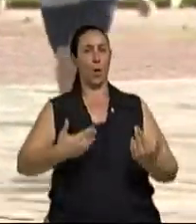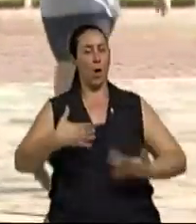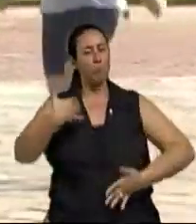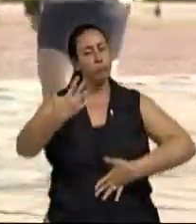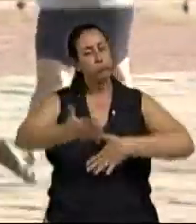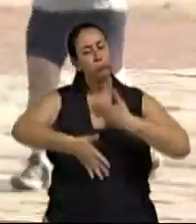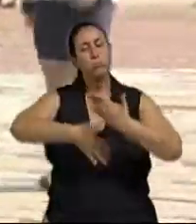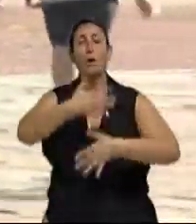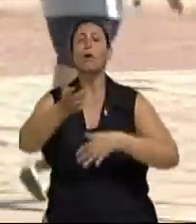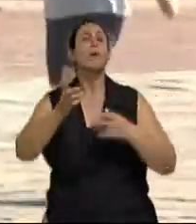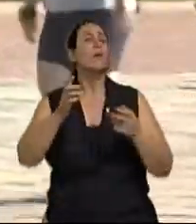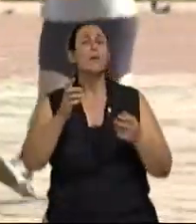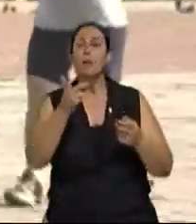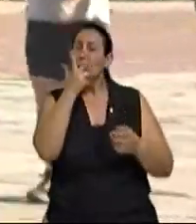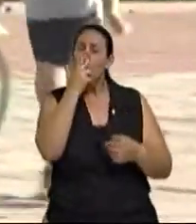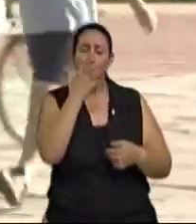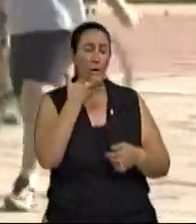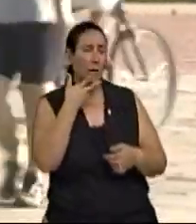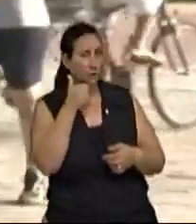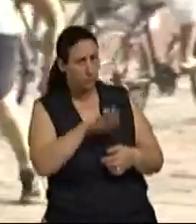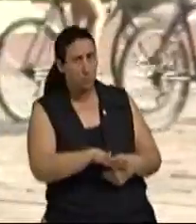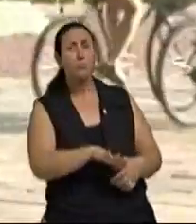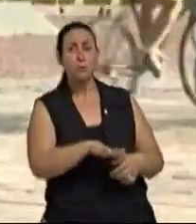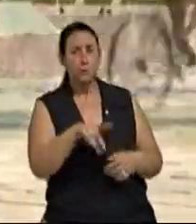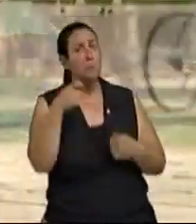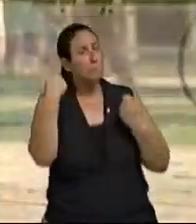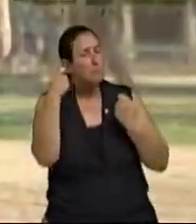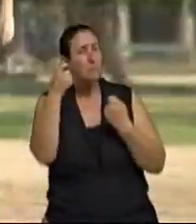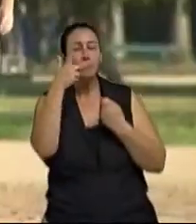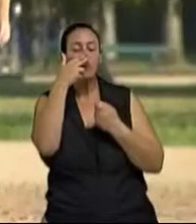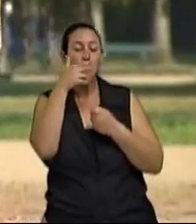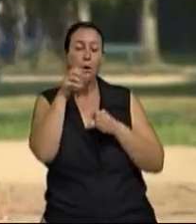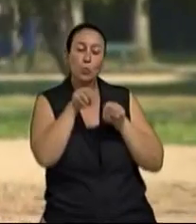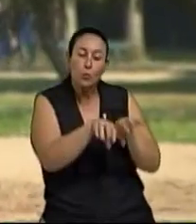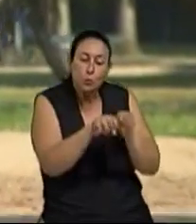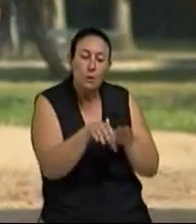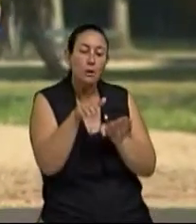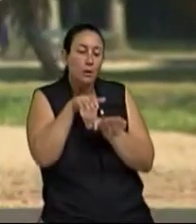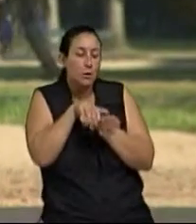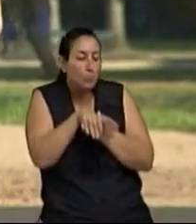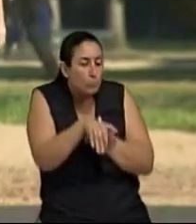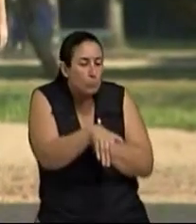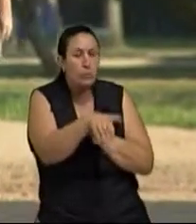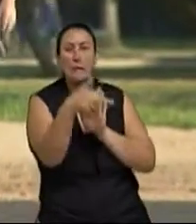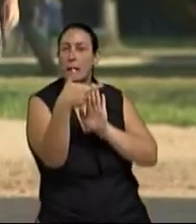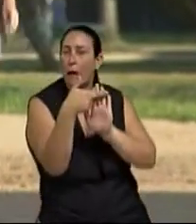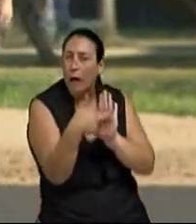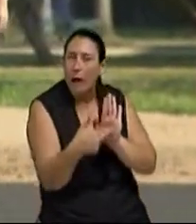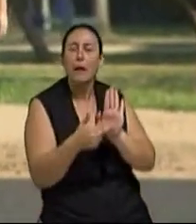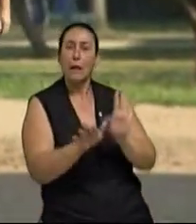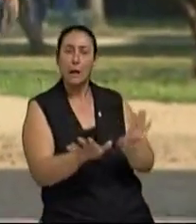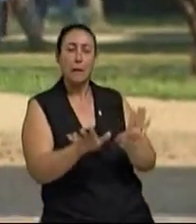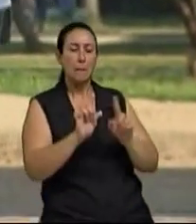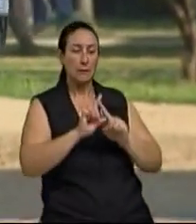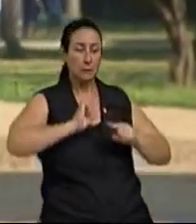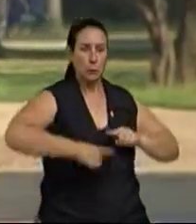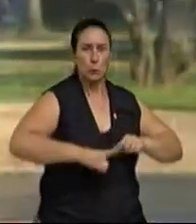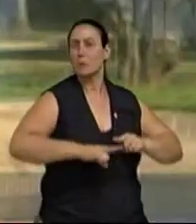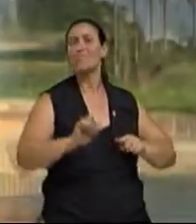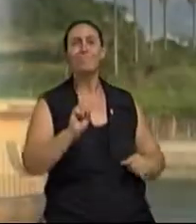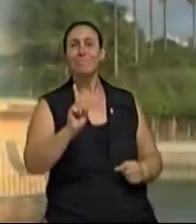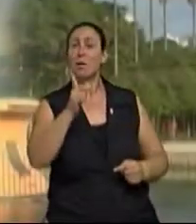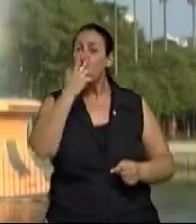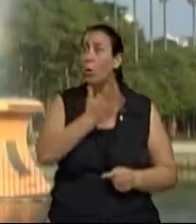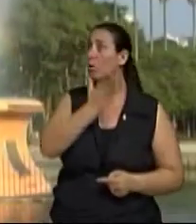que assim como em relação a uma criança, de alguma forma, nós precisamos educar, talvez regrar um pouco. O nosso idoso talvez se